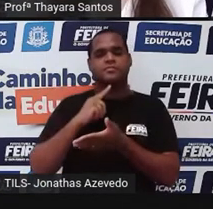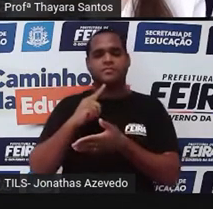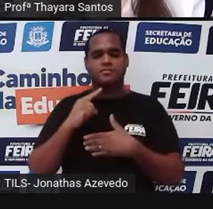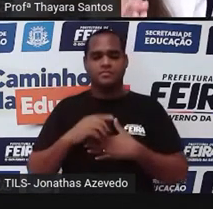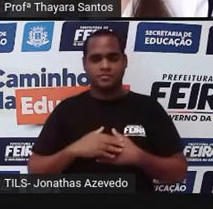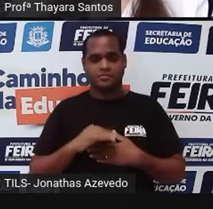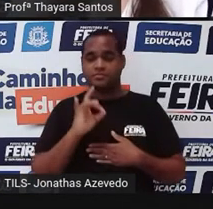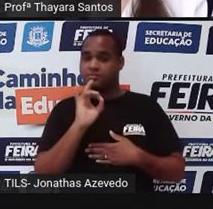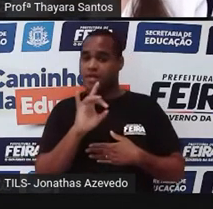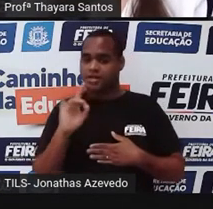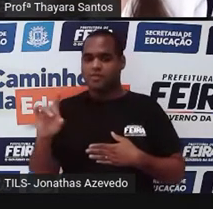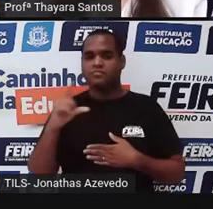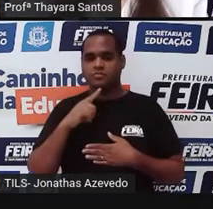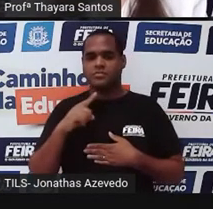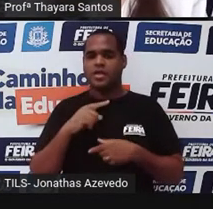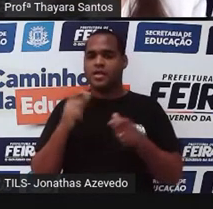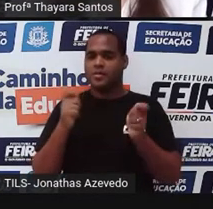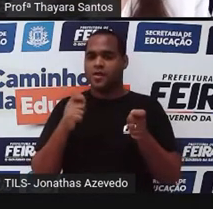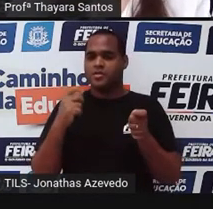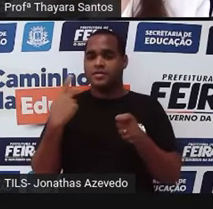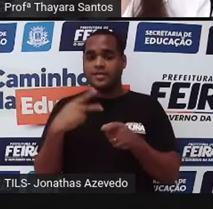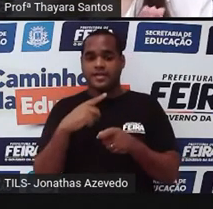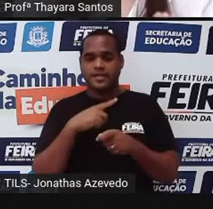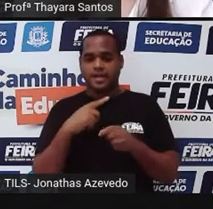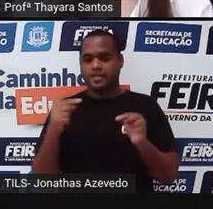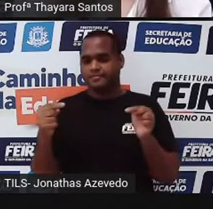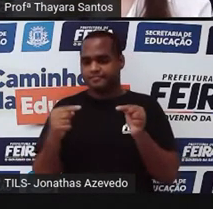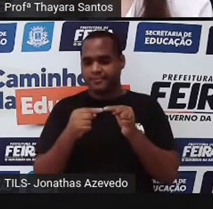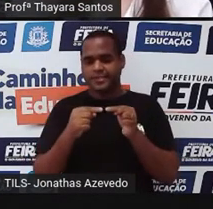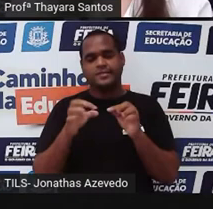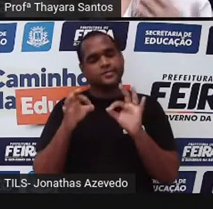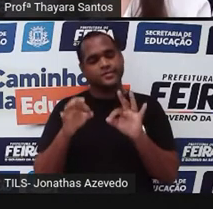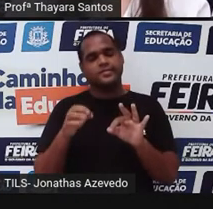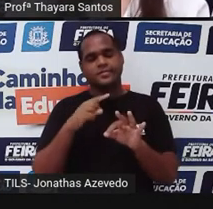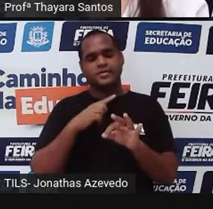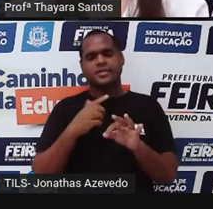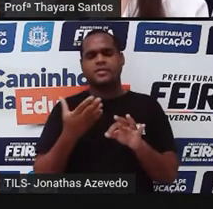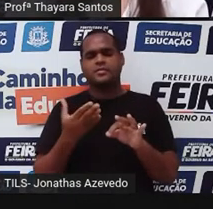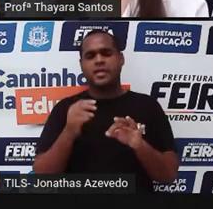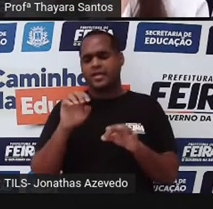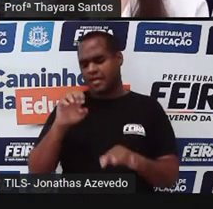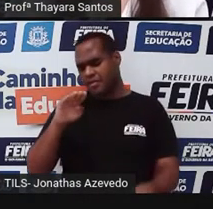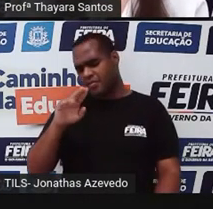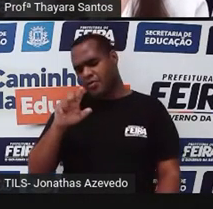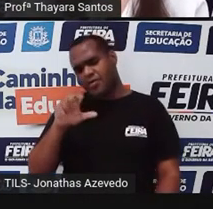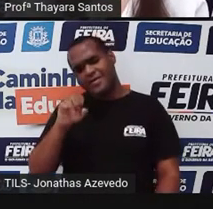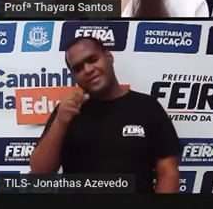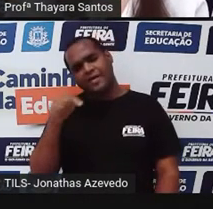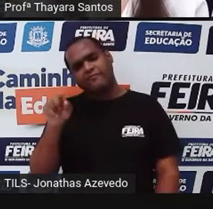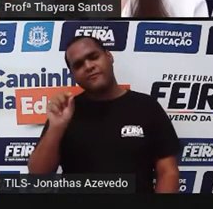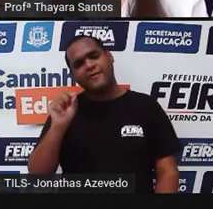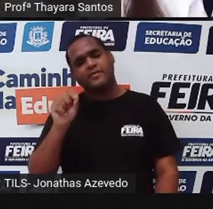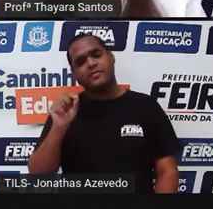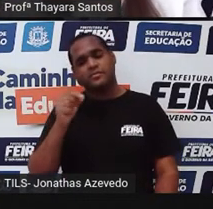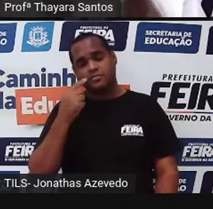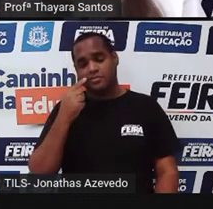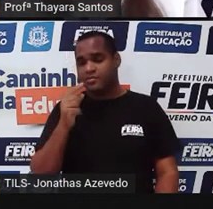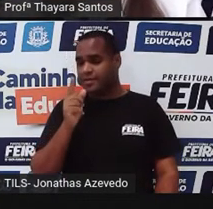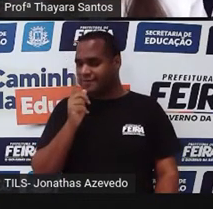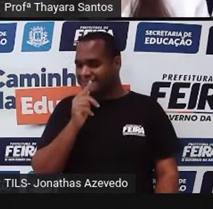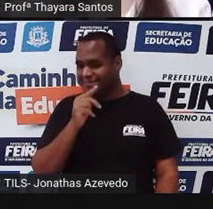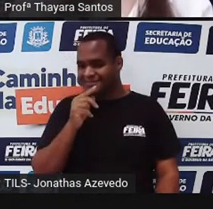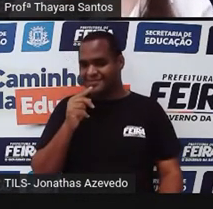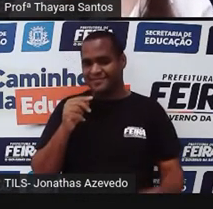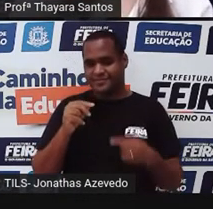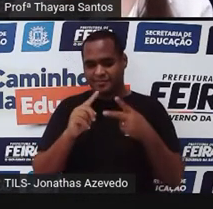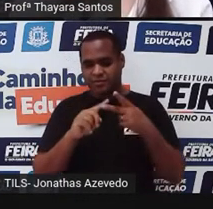substância, cada matéria tem o seu próprio ponto de ebulição. E o que é ebulição? Ebulição é a passagem do estado líquido